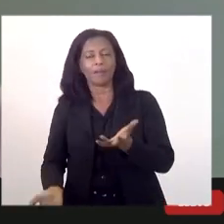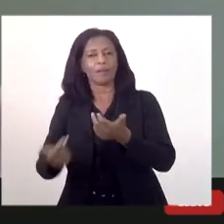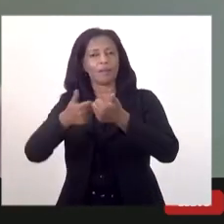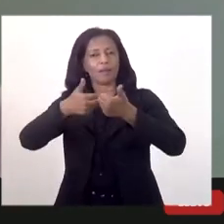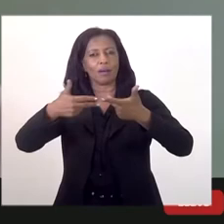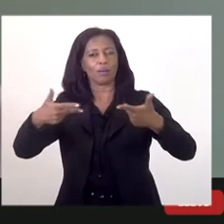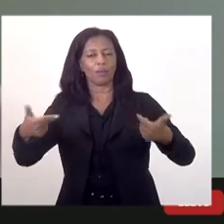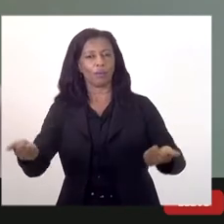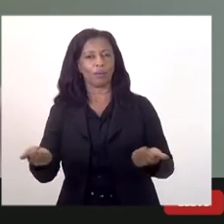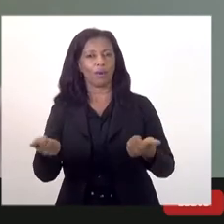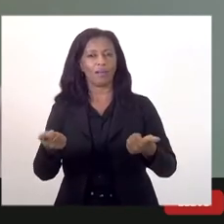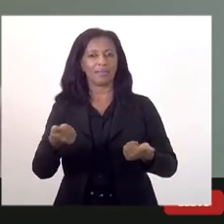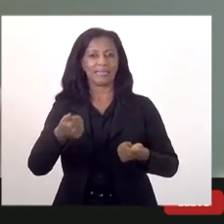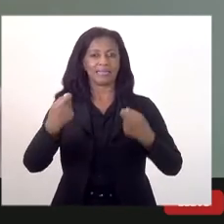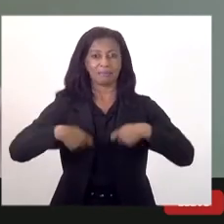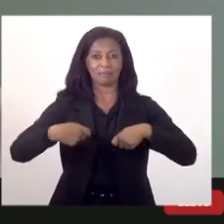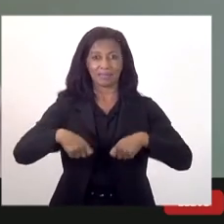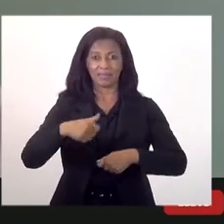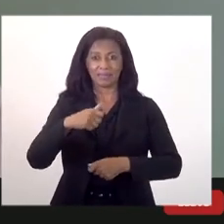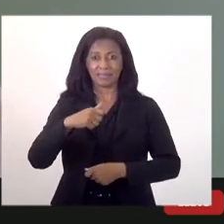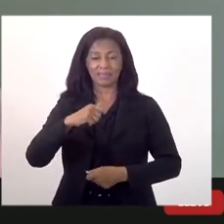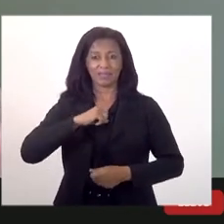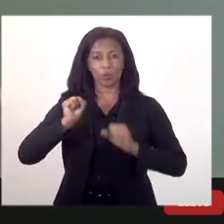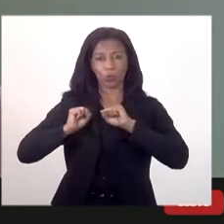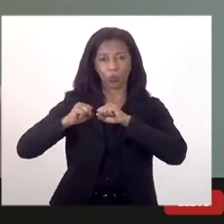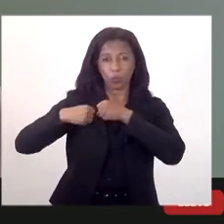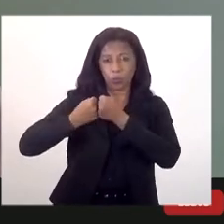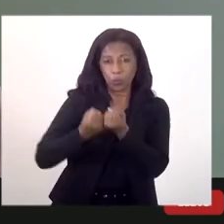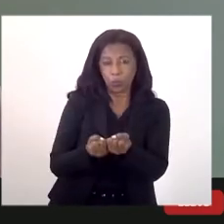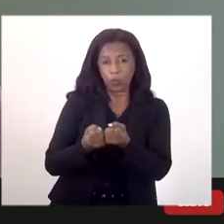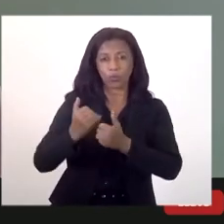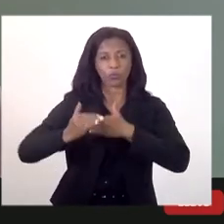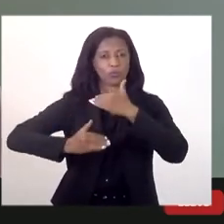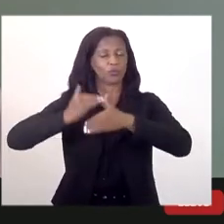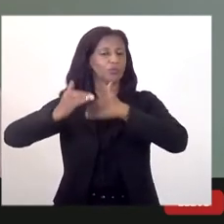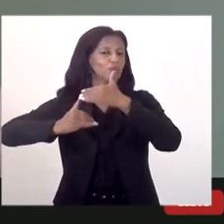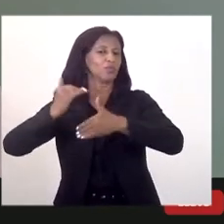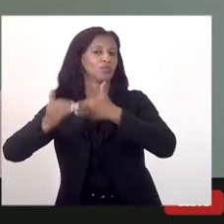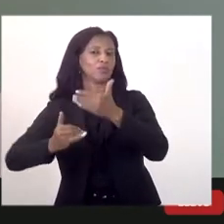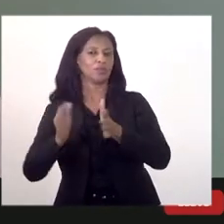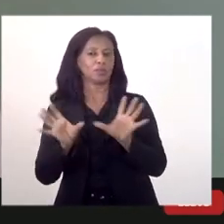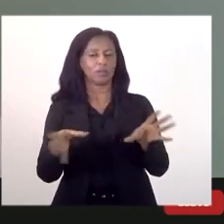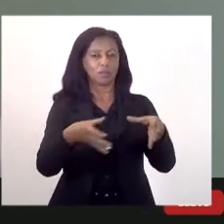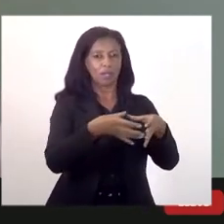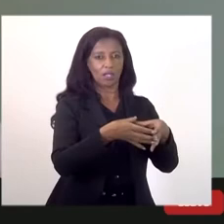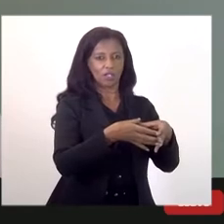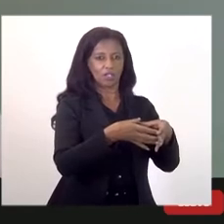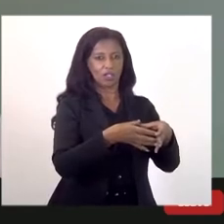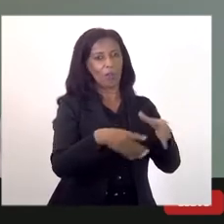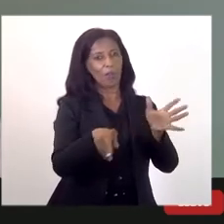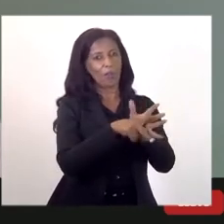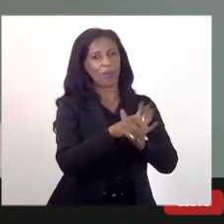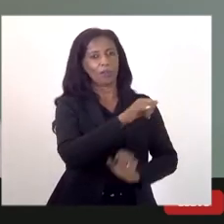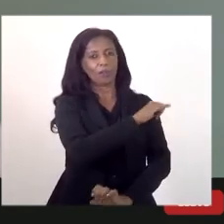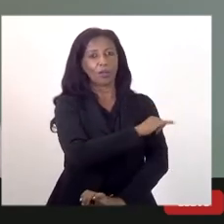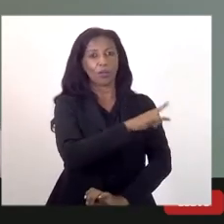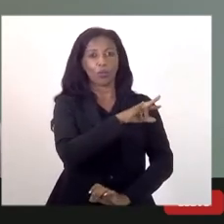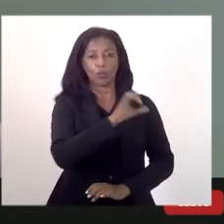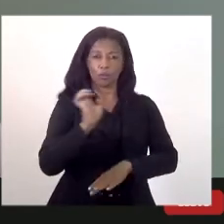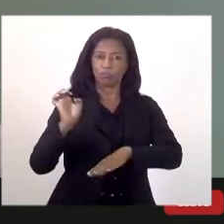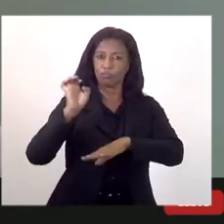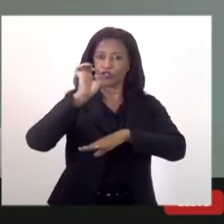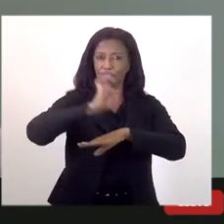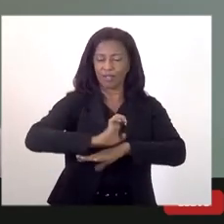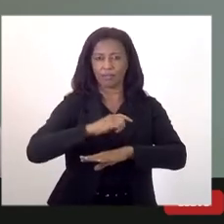nós vamos ter um sacrifício, um grande gargalo para o desenvolvimento da região metropolitana também e do Estado como um